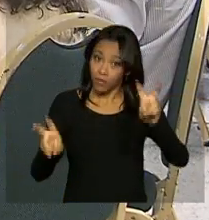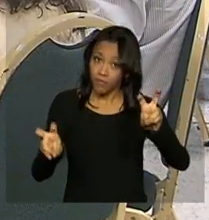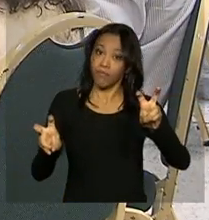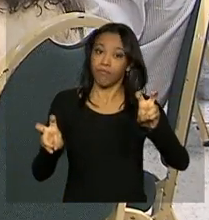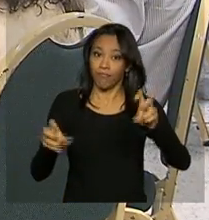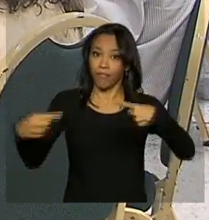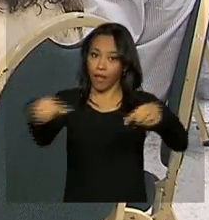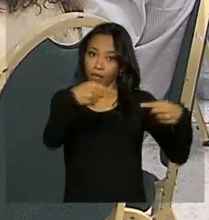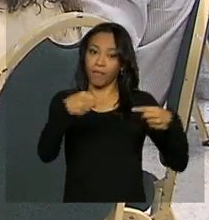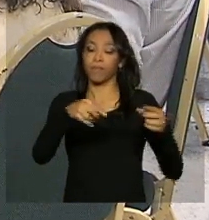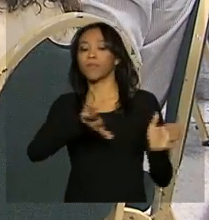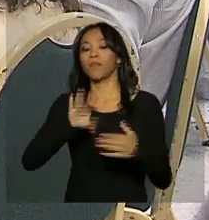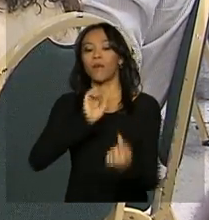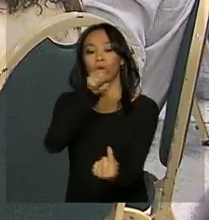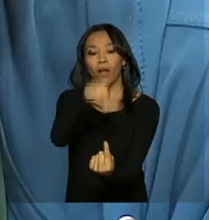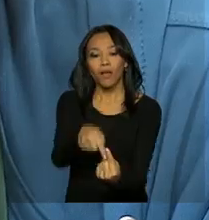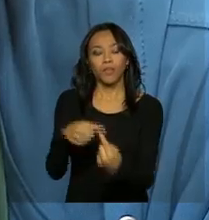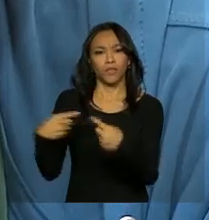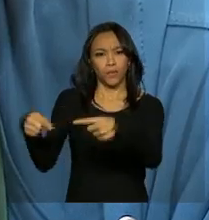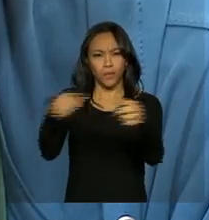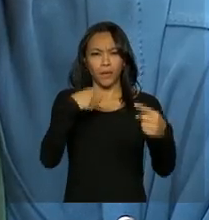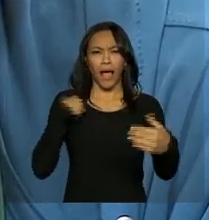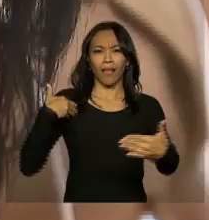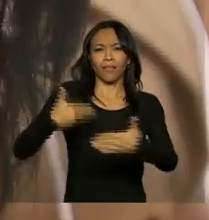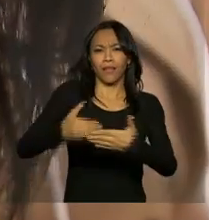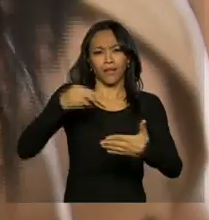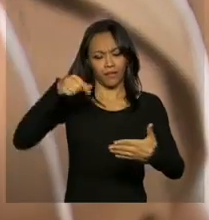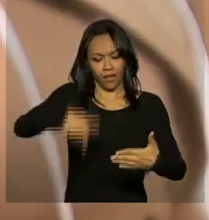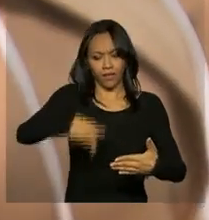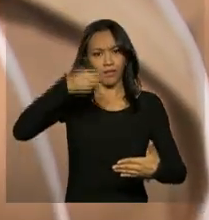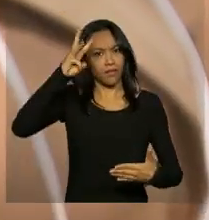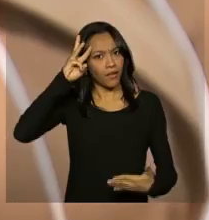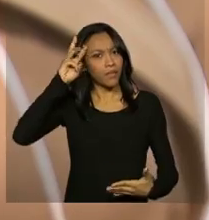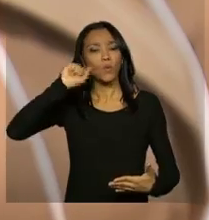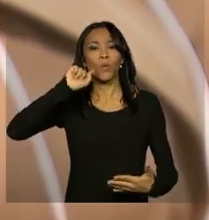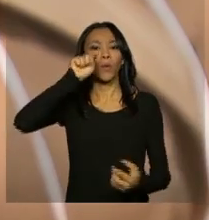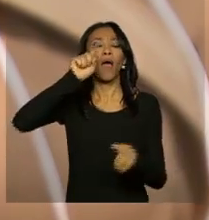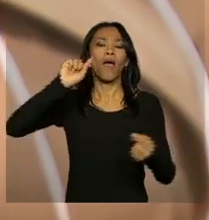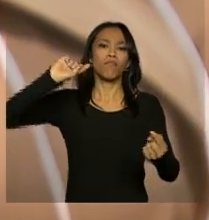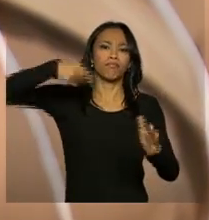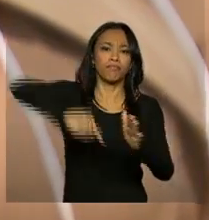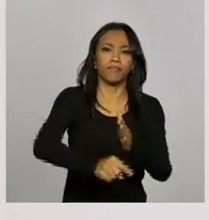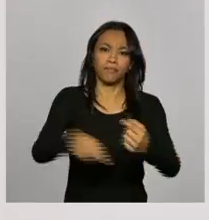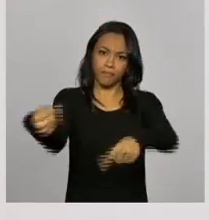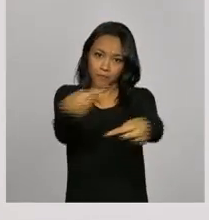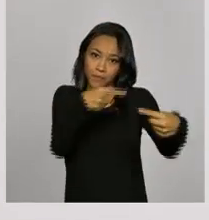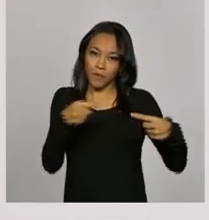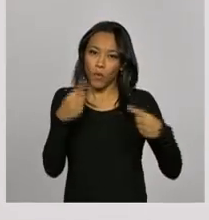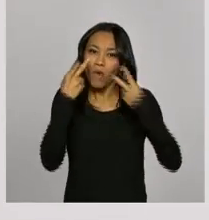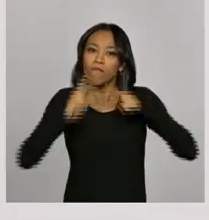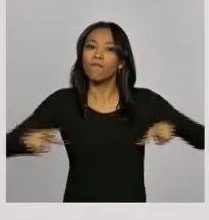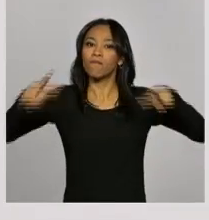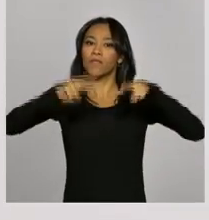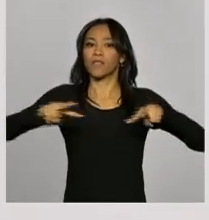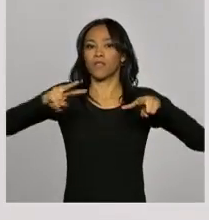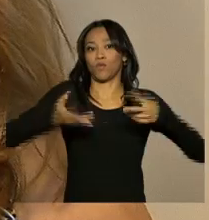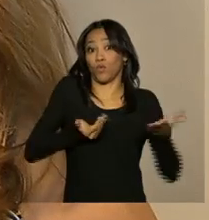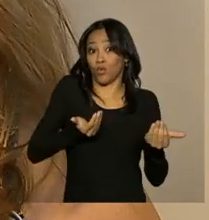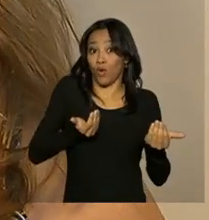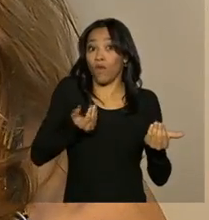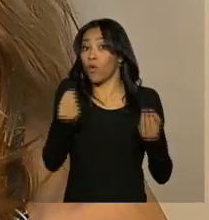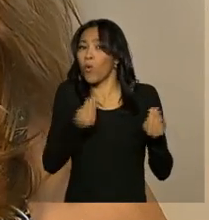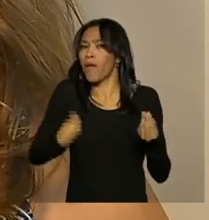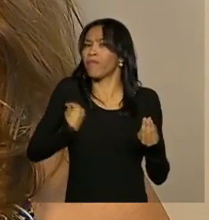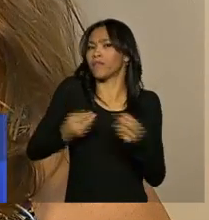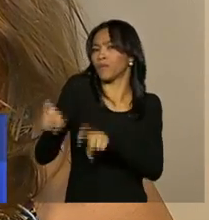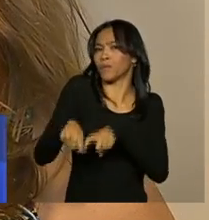O objetivo do encontro que vai até esta terça-feira é aprofundar o debate a partir do olhar dos jovens sobre a vida no campo. A